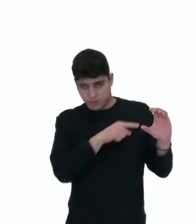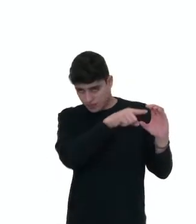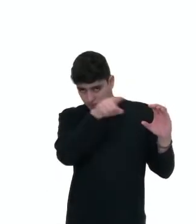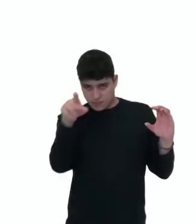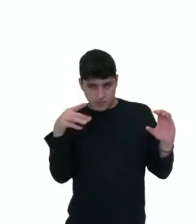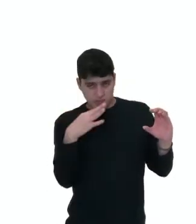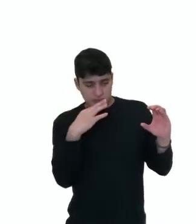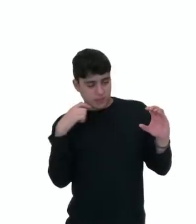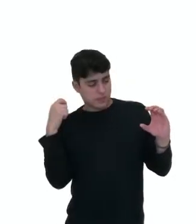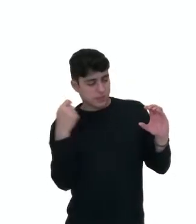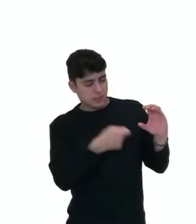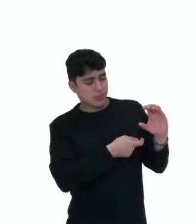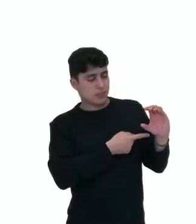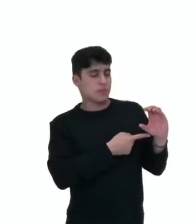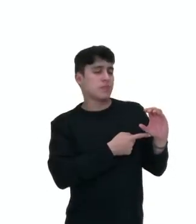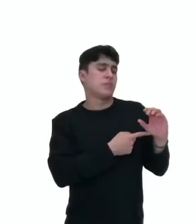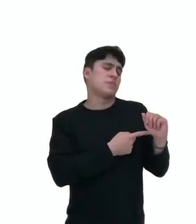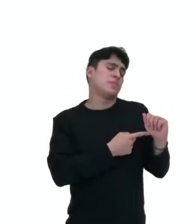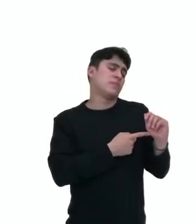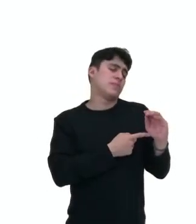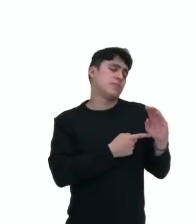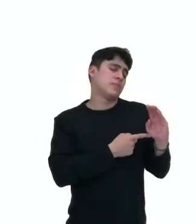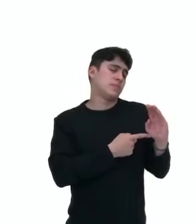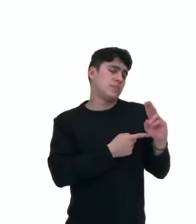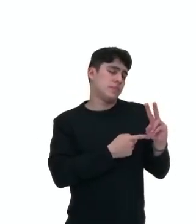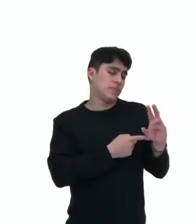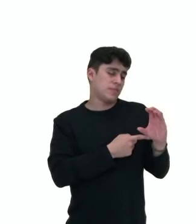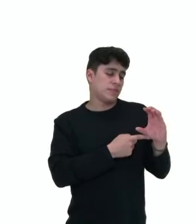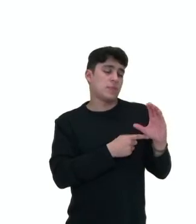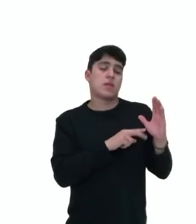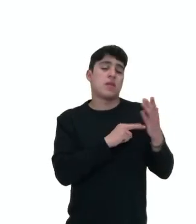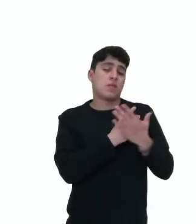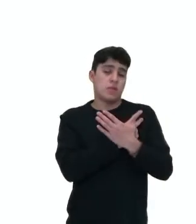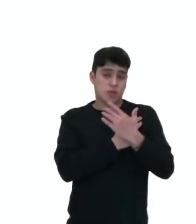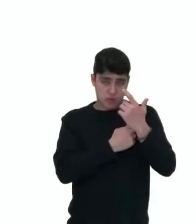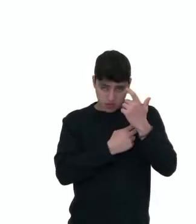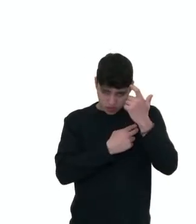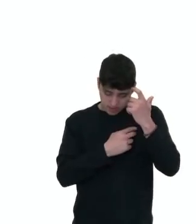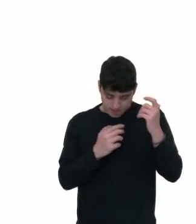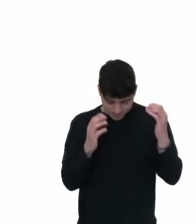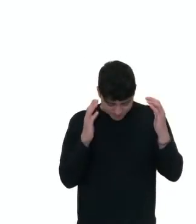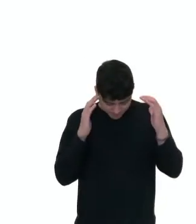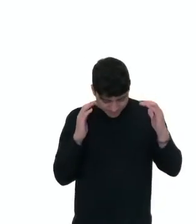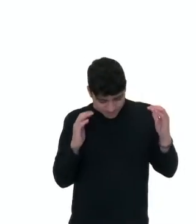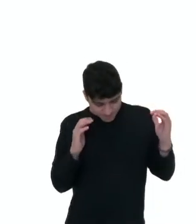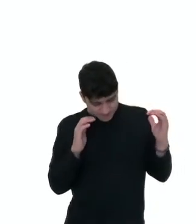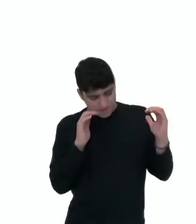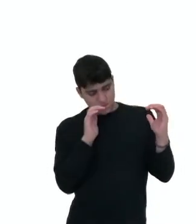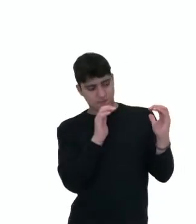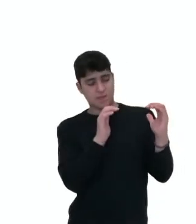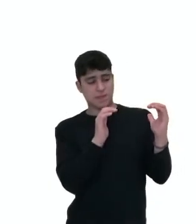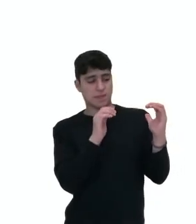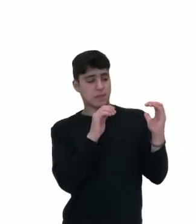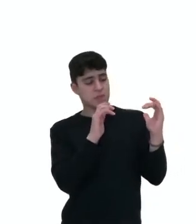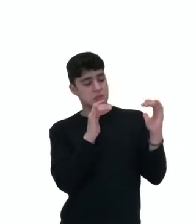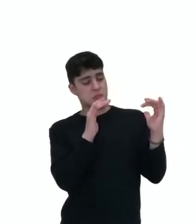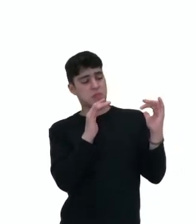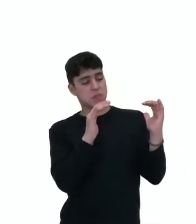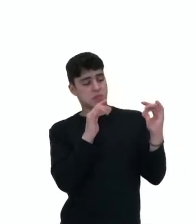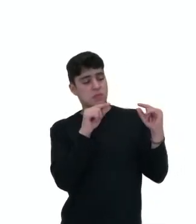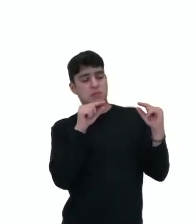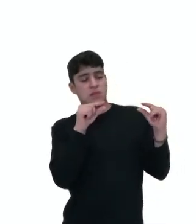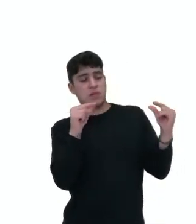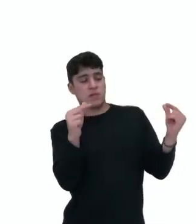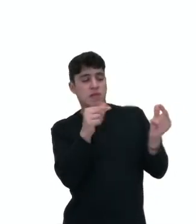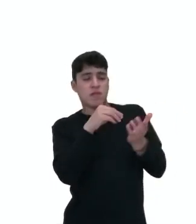acidente vascular cerebral? Ocorre quando parte do nosso cérebro deixa de ser irrigada, seja em razão